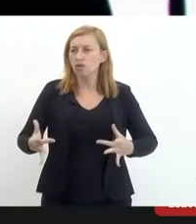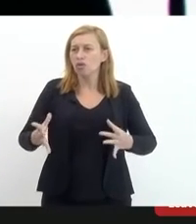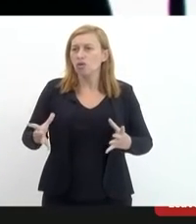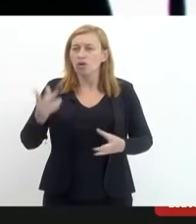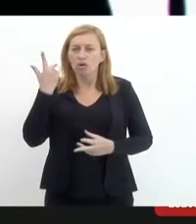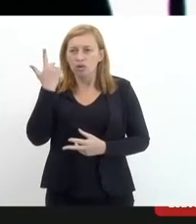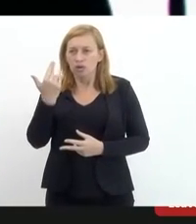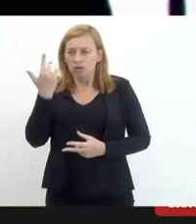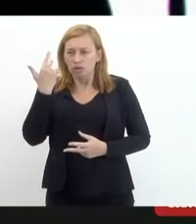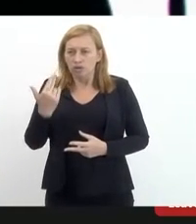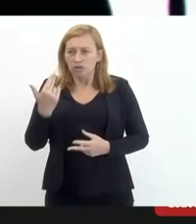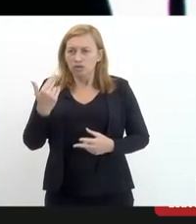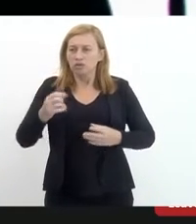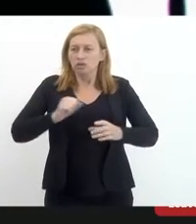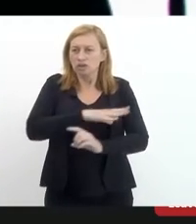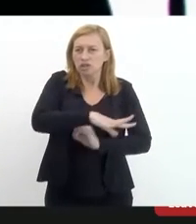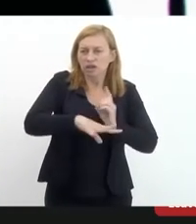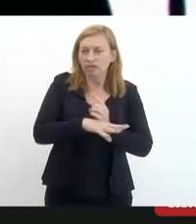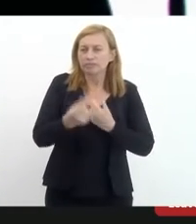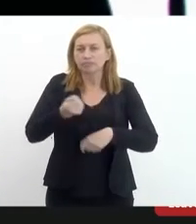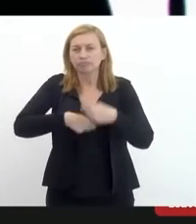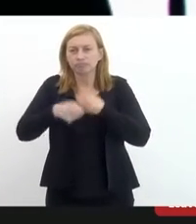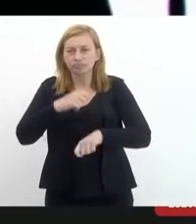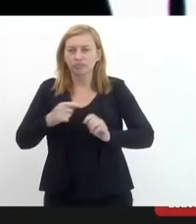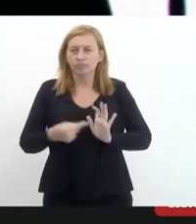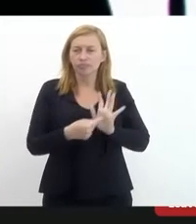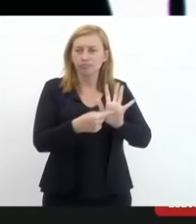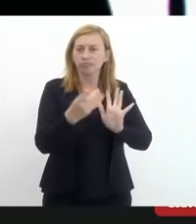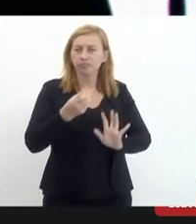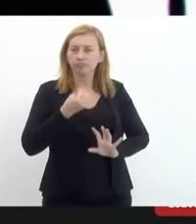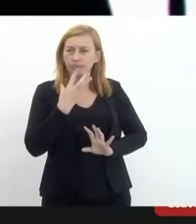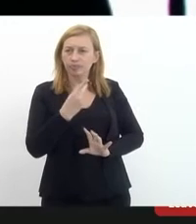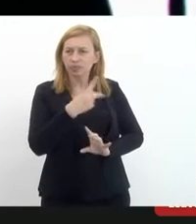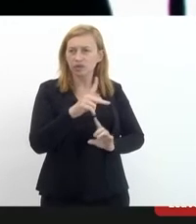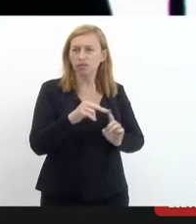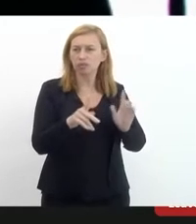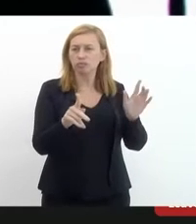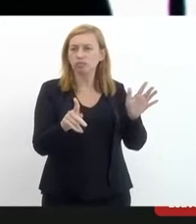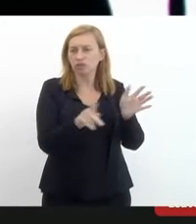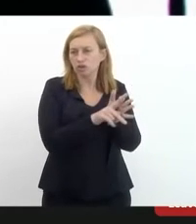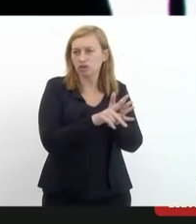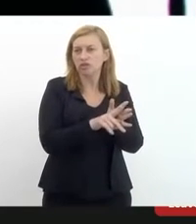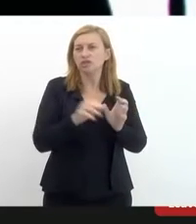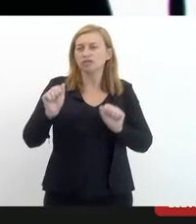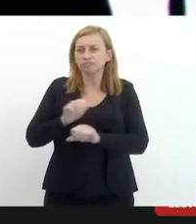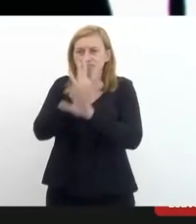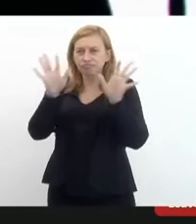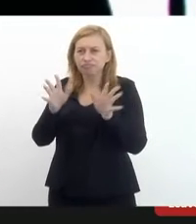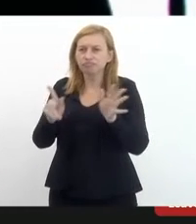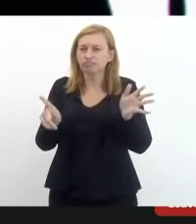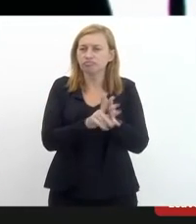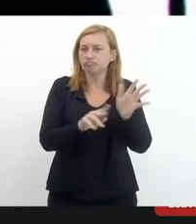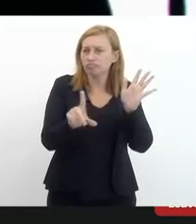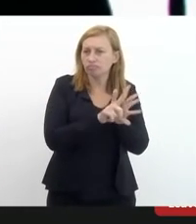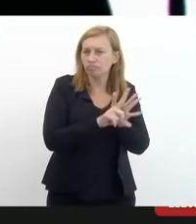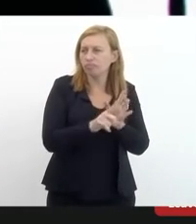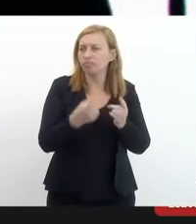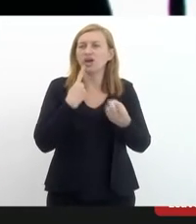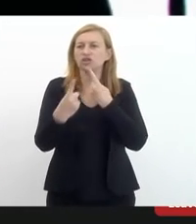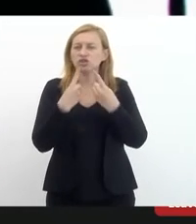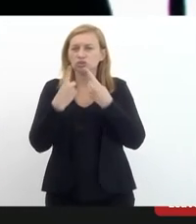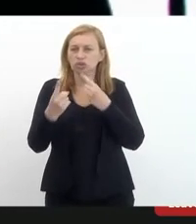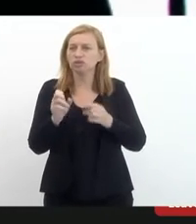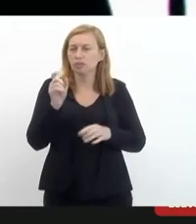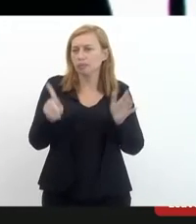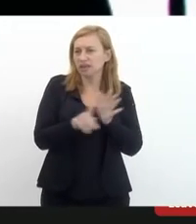econômico. Então, ele deixou muito claro na justificativa do seu projeto. E só deixando claro que, como o projeto de lei que estamos discutindo é